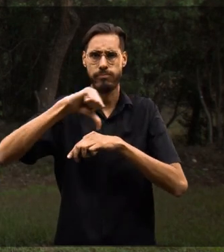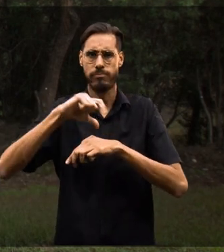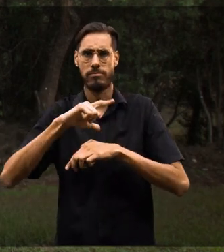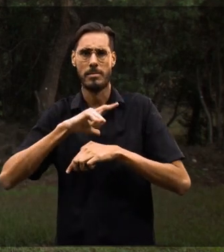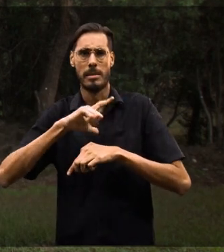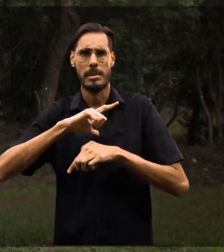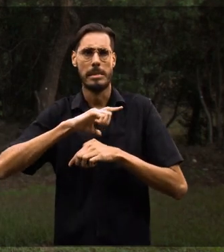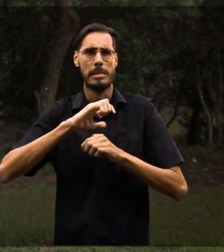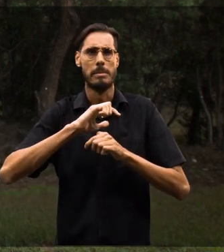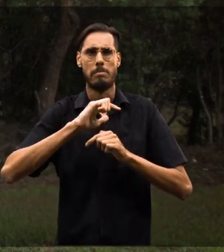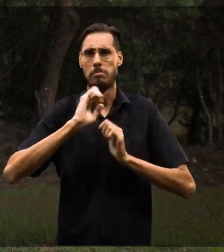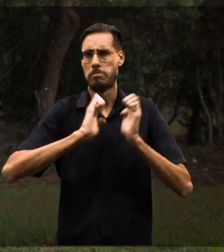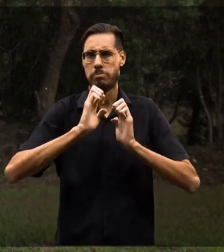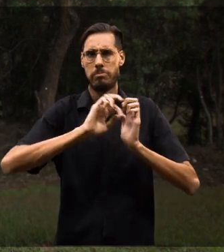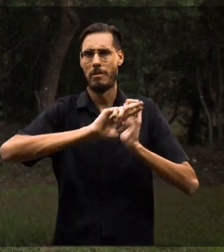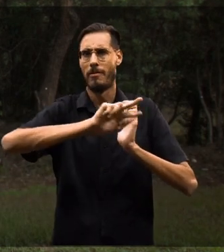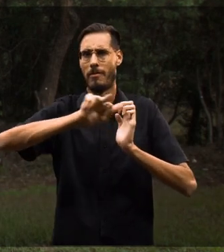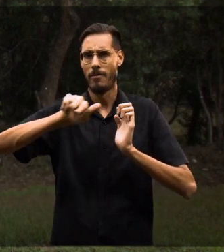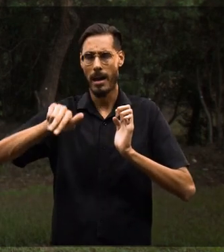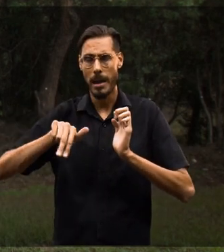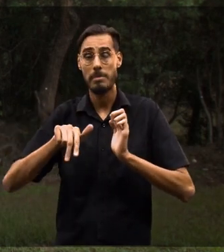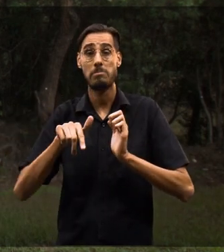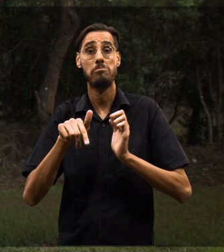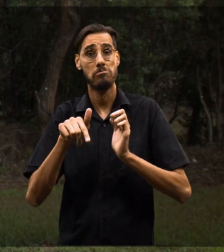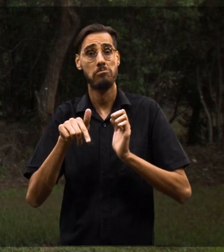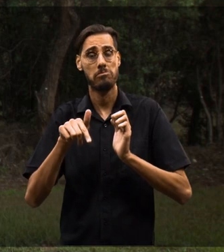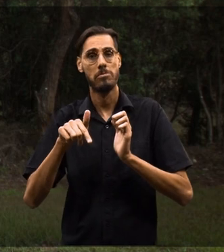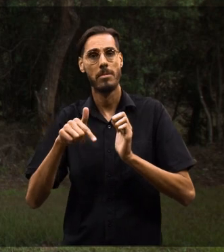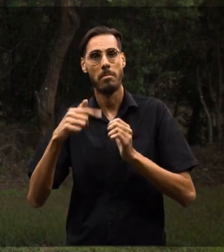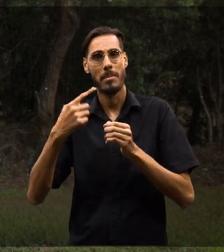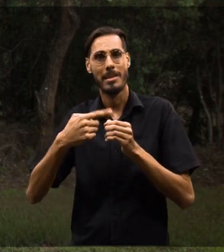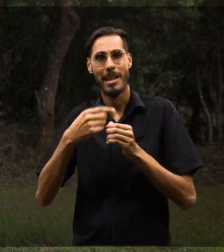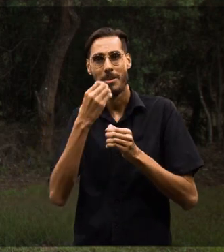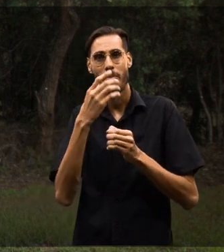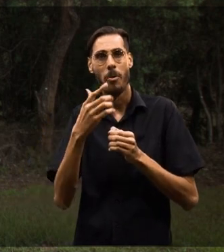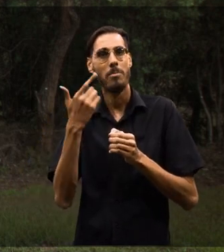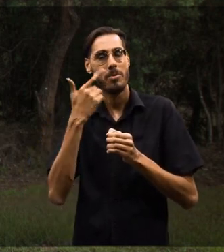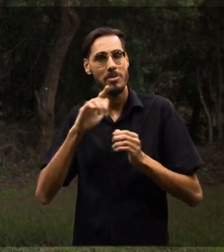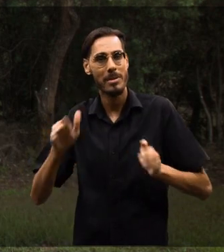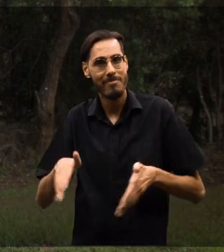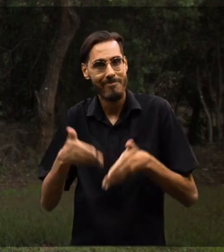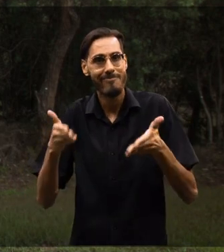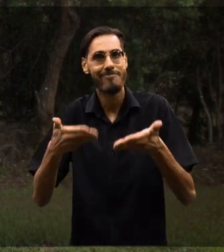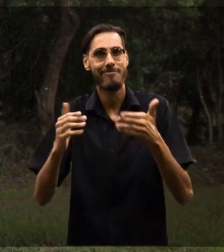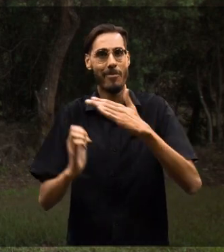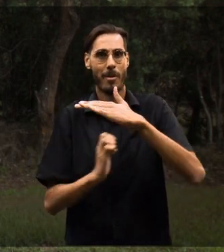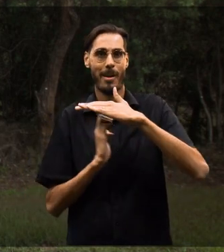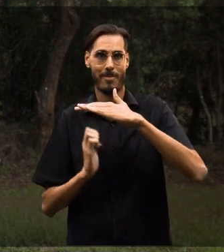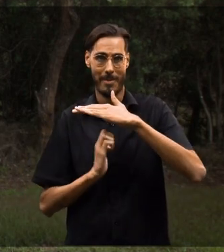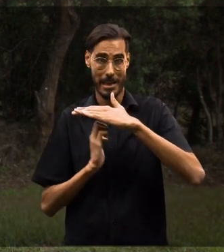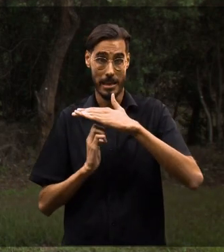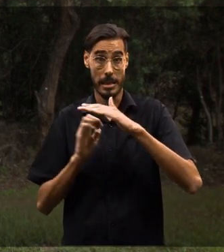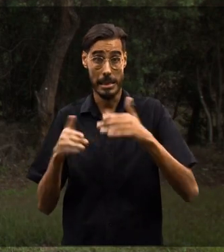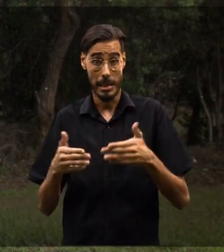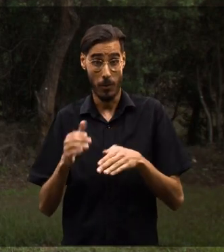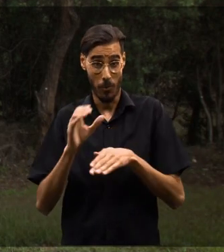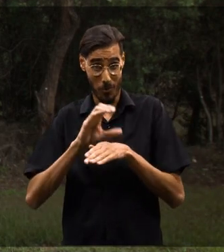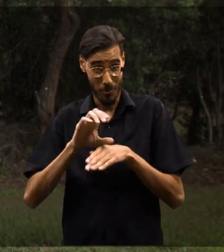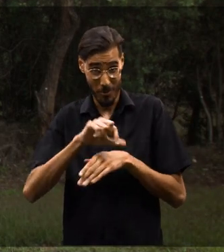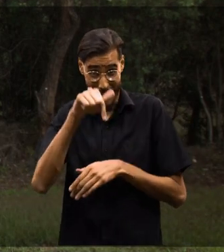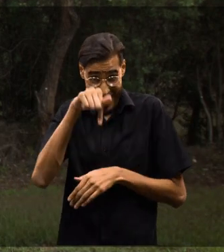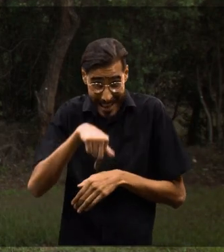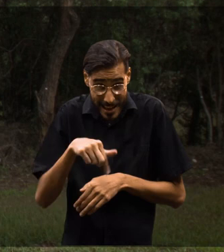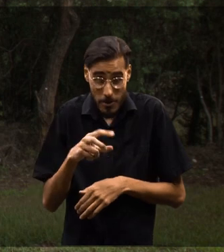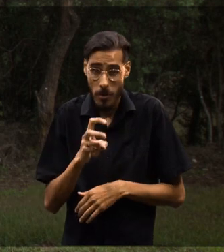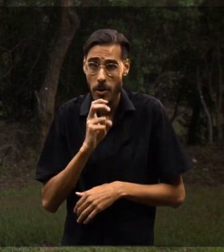muito grande, tem diversas empresas e é considerada uma cidade muito boa para se investir em empreendedorismo. Então, o